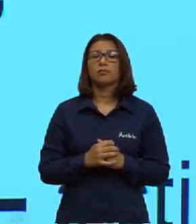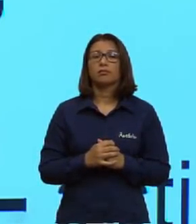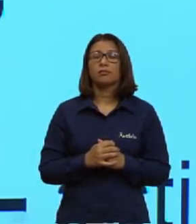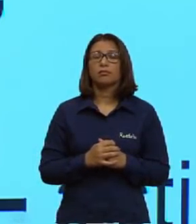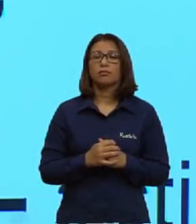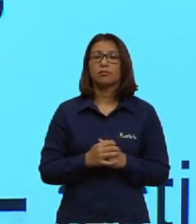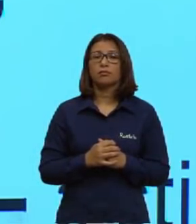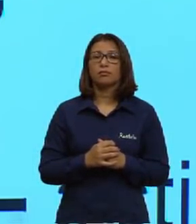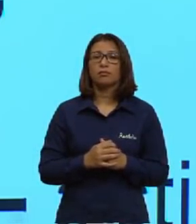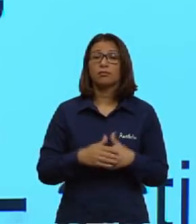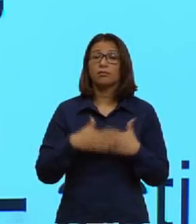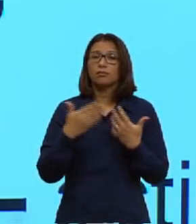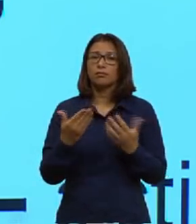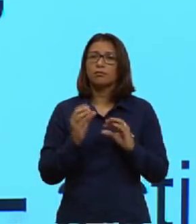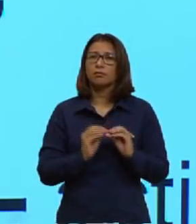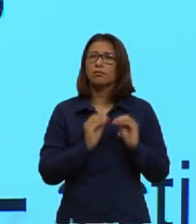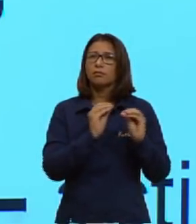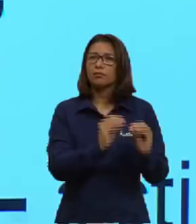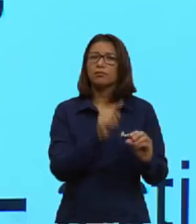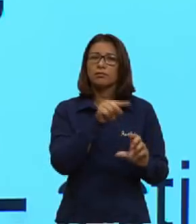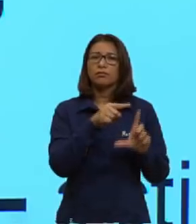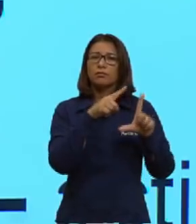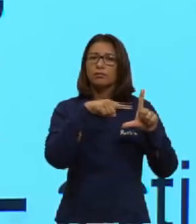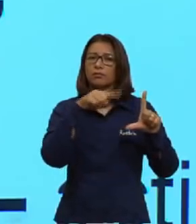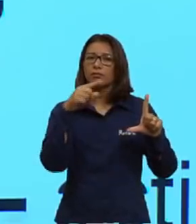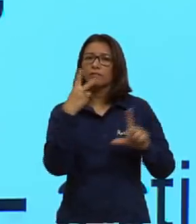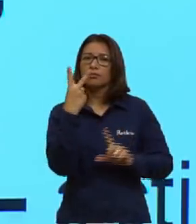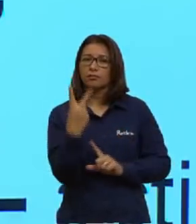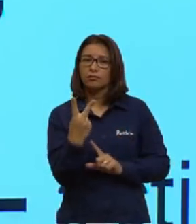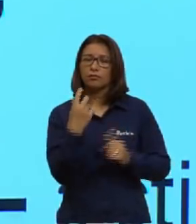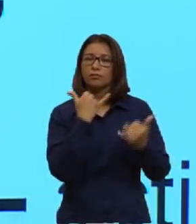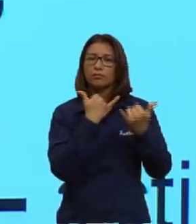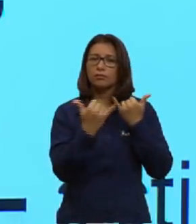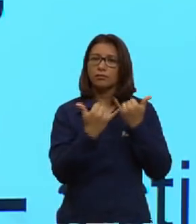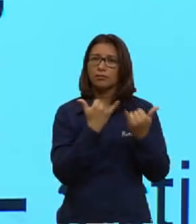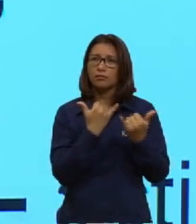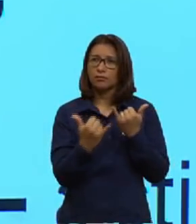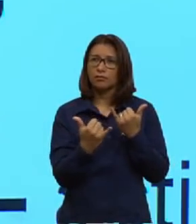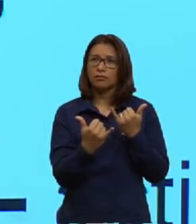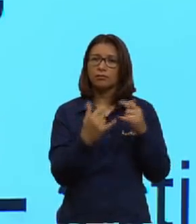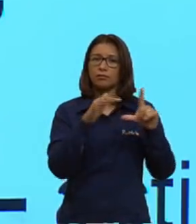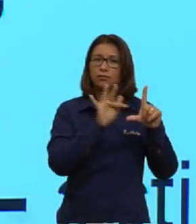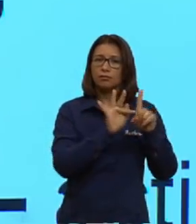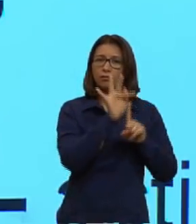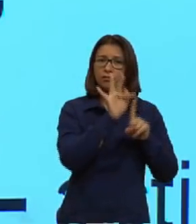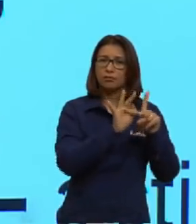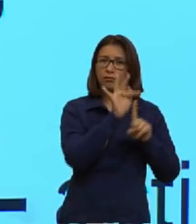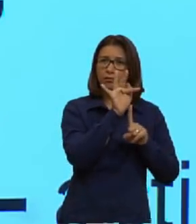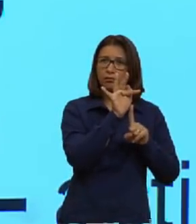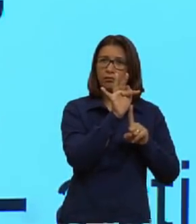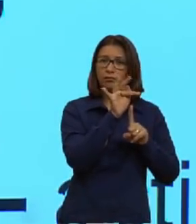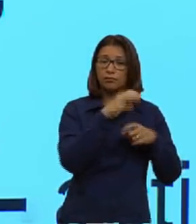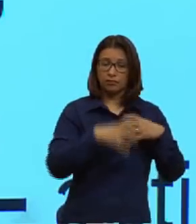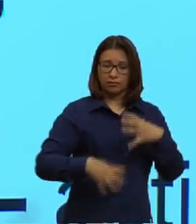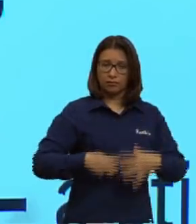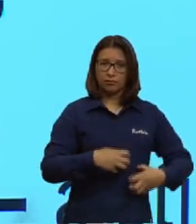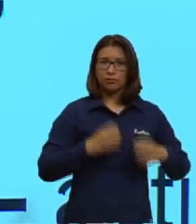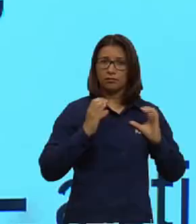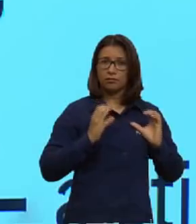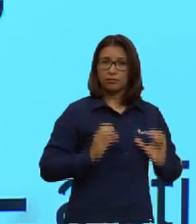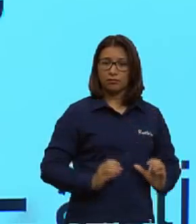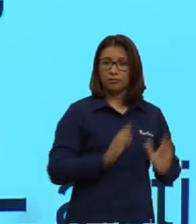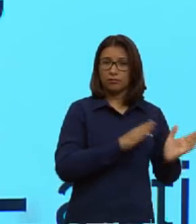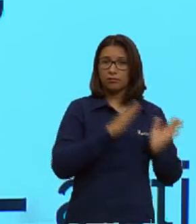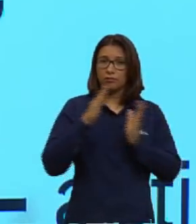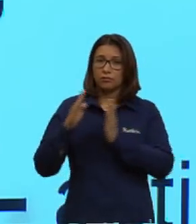Aí, a gente colocou nesse gráfico dois exemplos, que são a temperatura para uma enzima no corpo humano e a